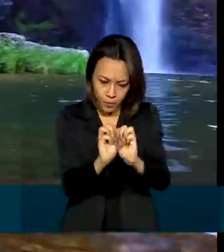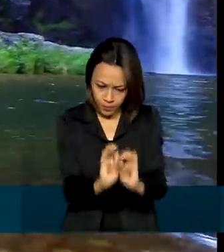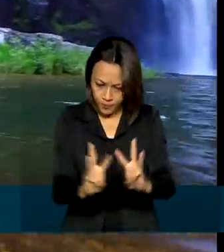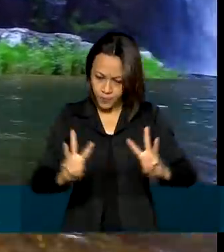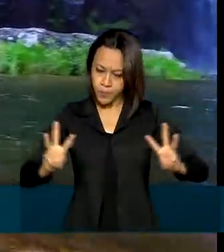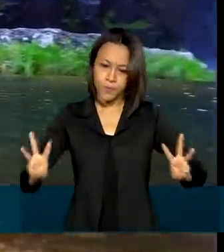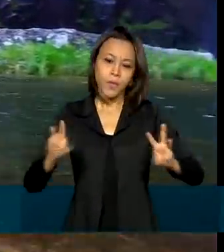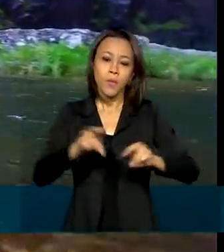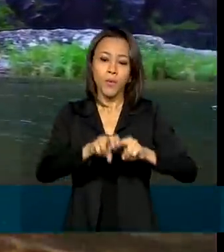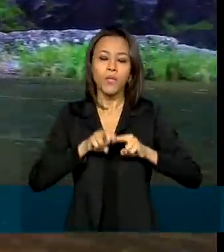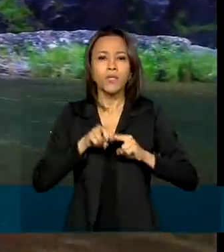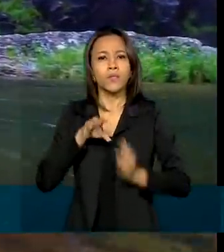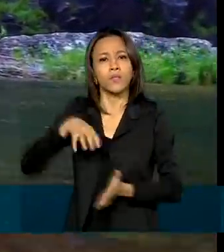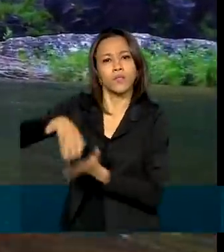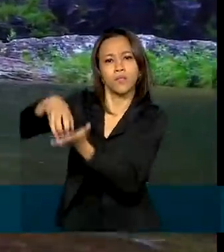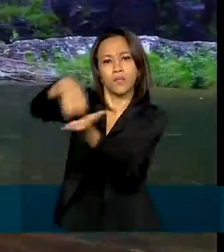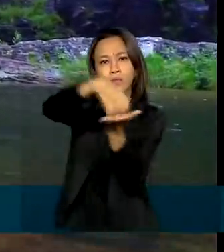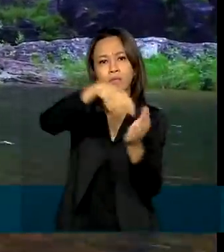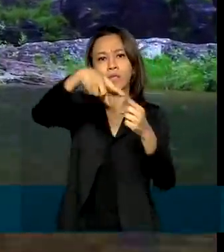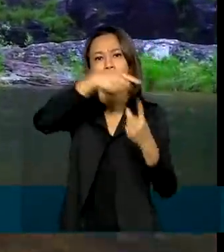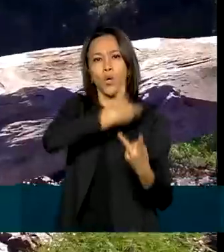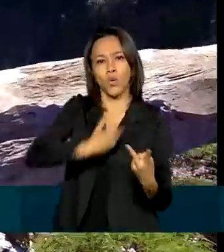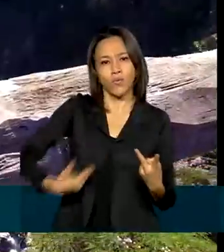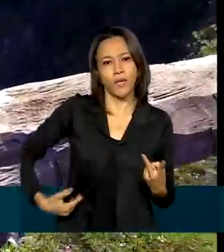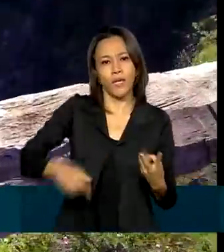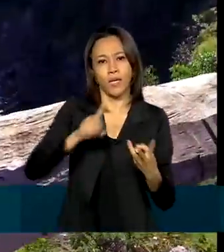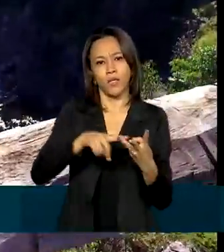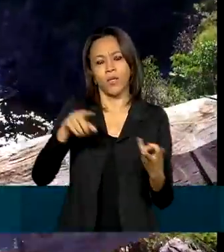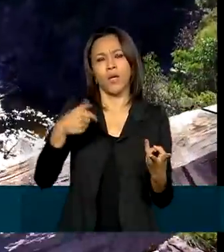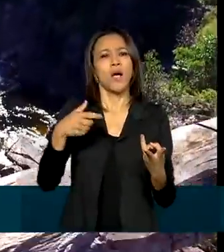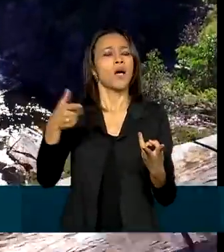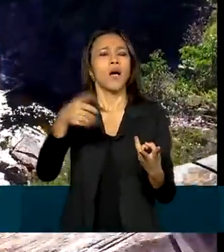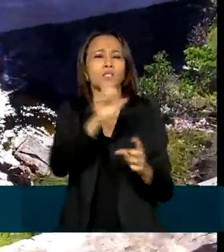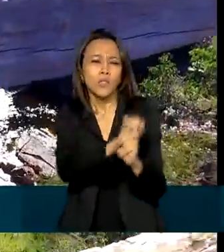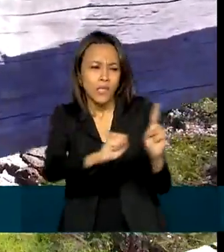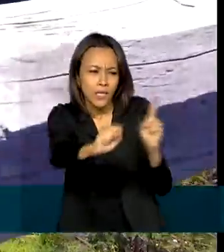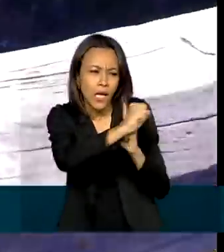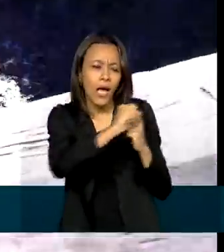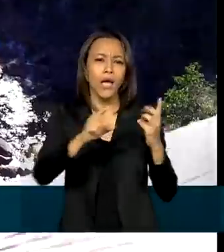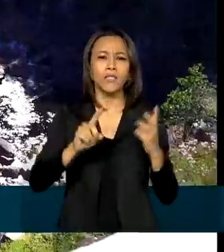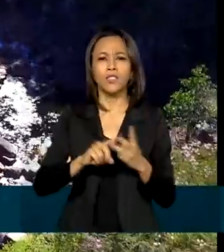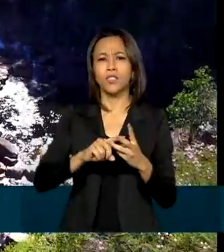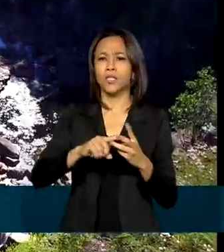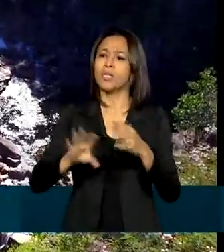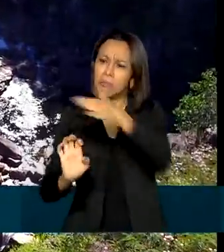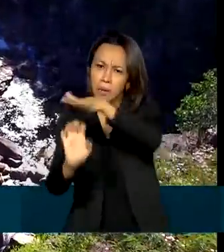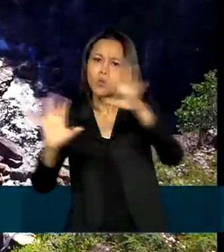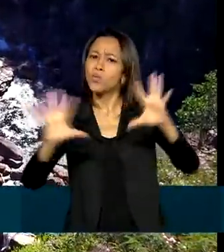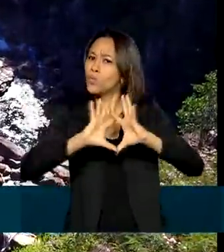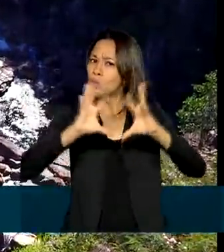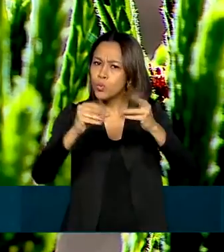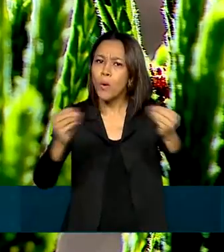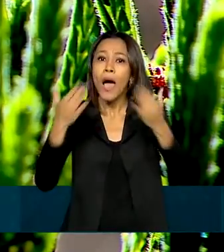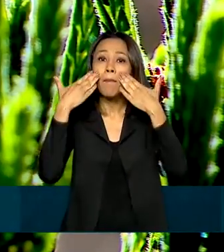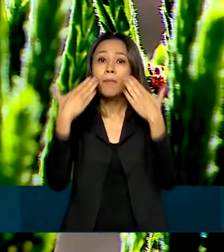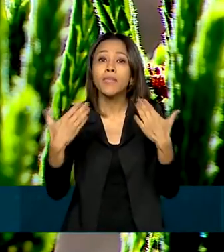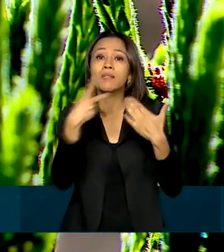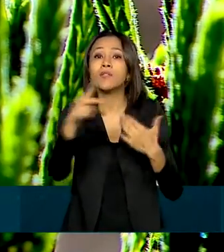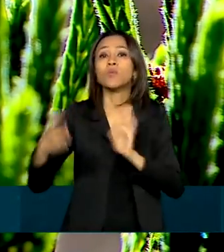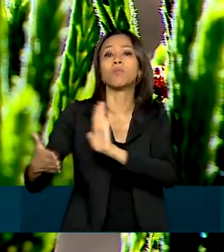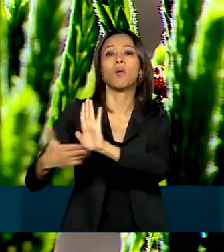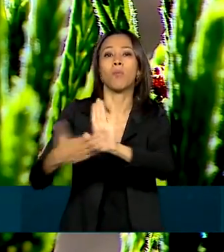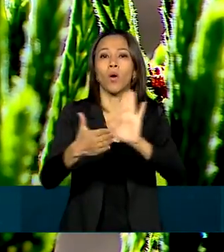isso, entidades e órgãos públicos, organizações da sociedade civil ou entes privados, deverão apresentar suas